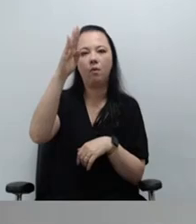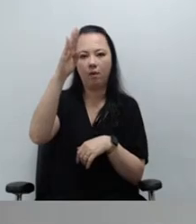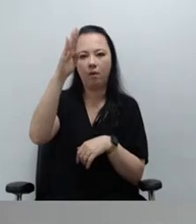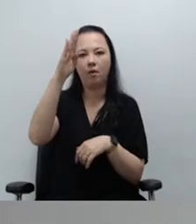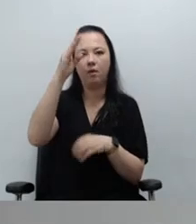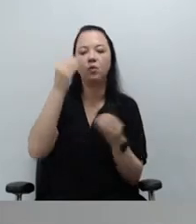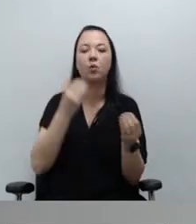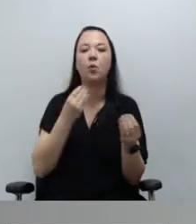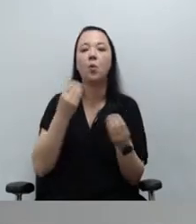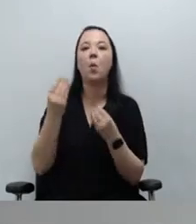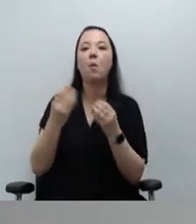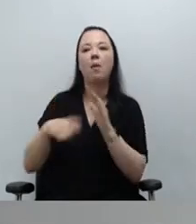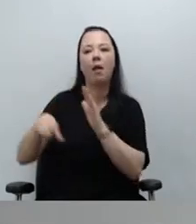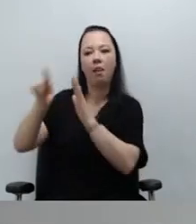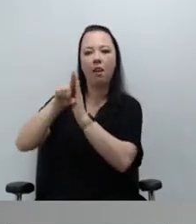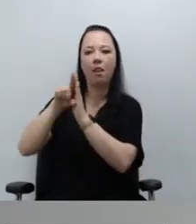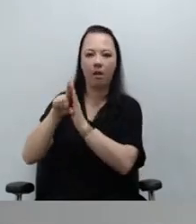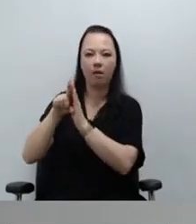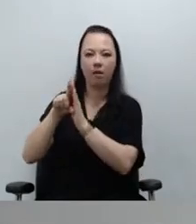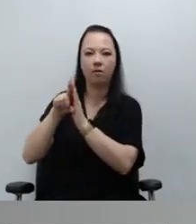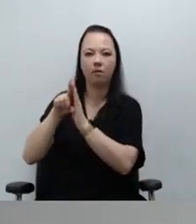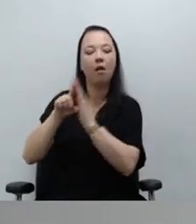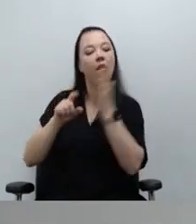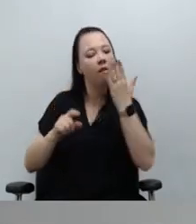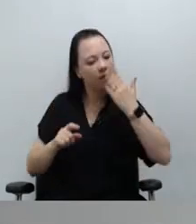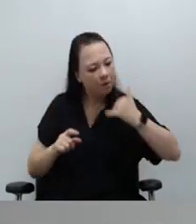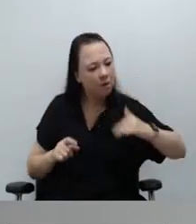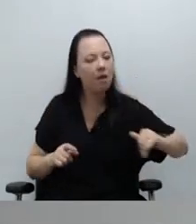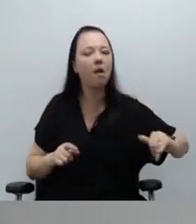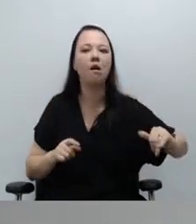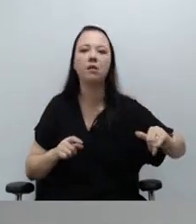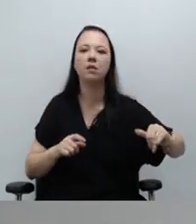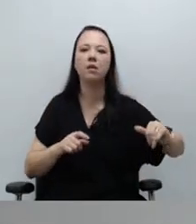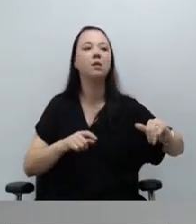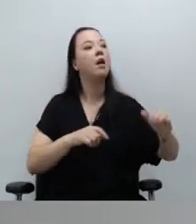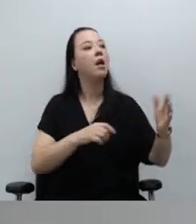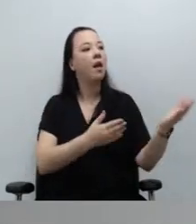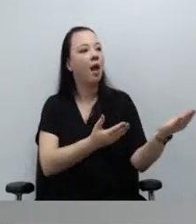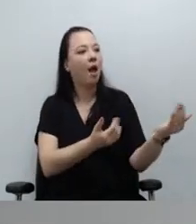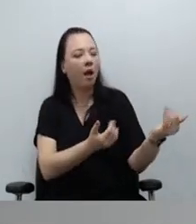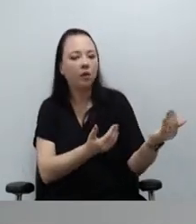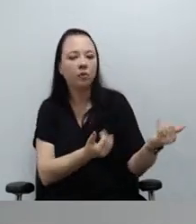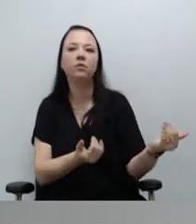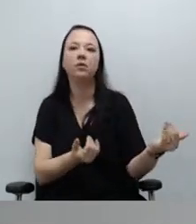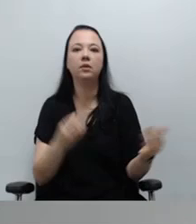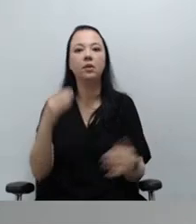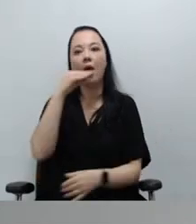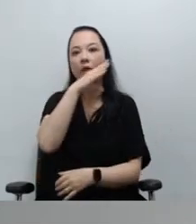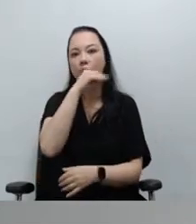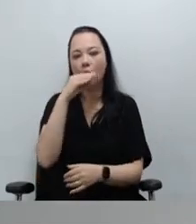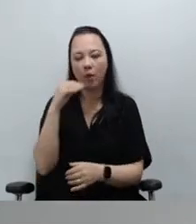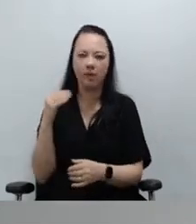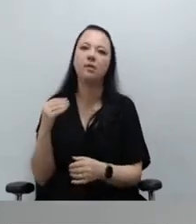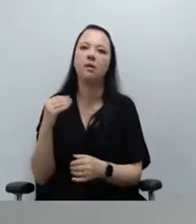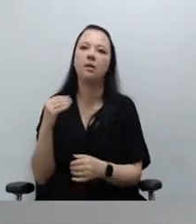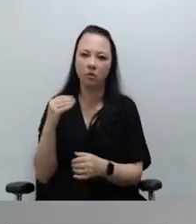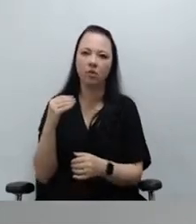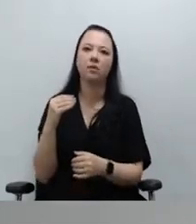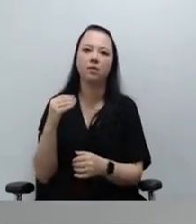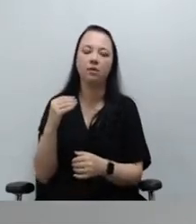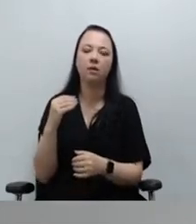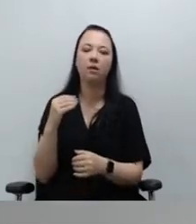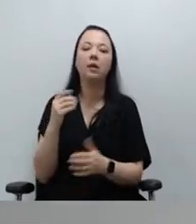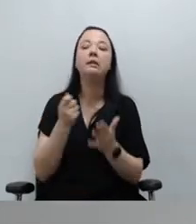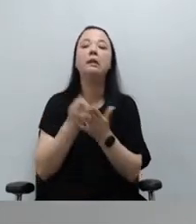Constituição Federal são as crianças e adolescentes. A Convenção Internacional de Direito das Crianças e Adolescentes também determina que toda